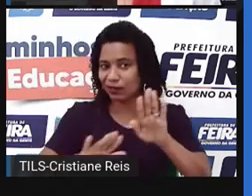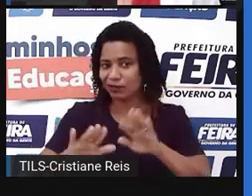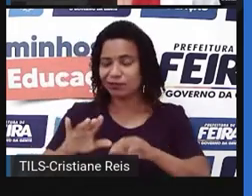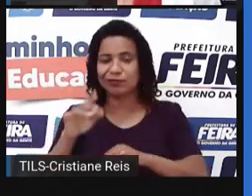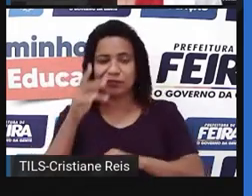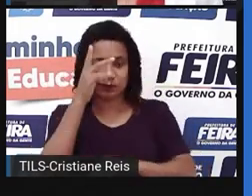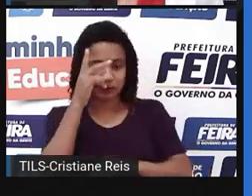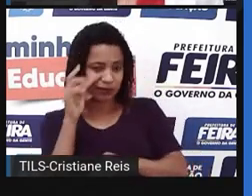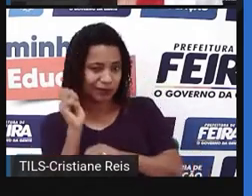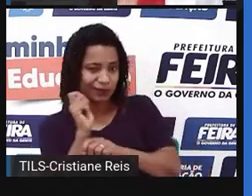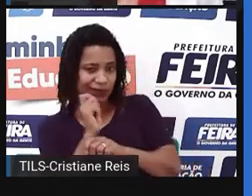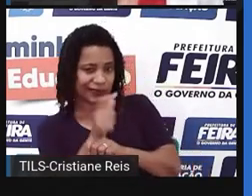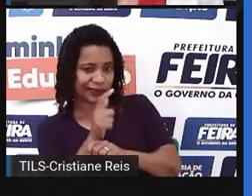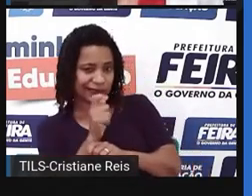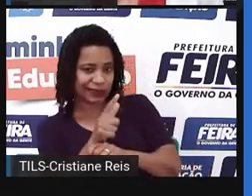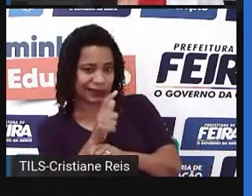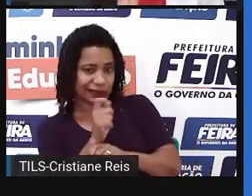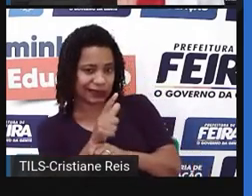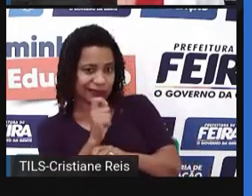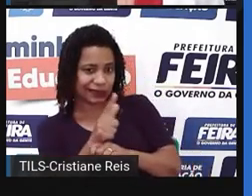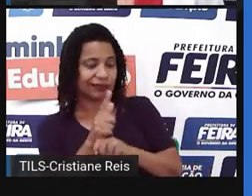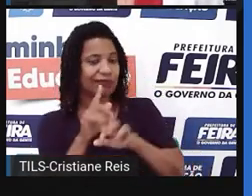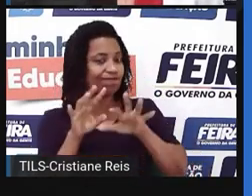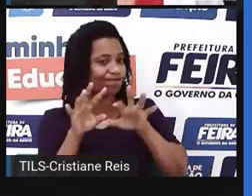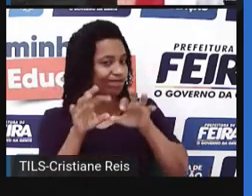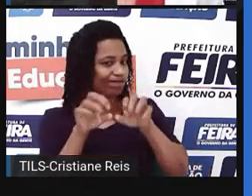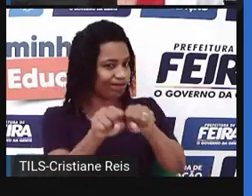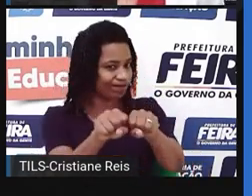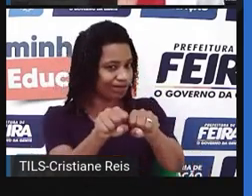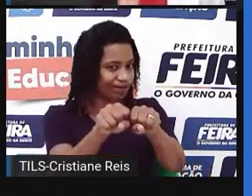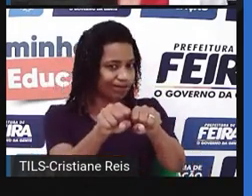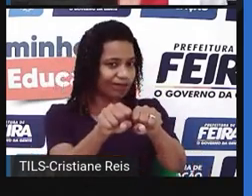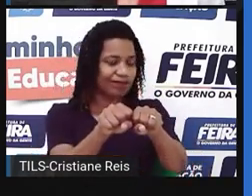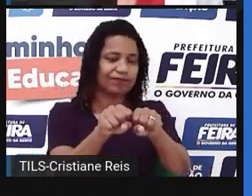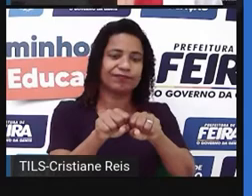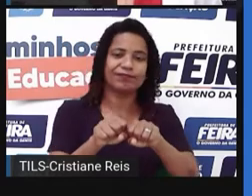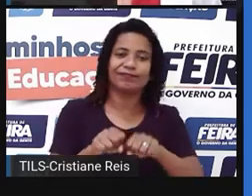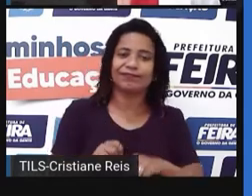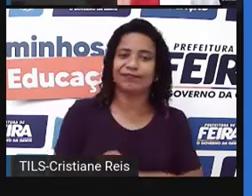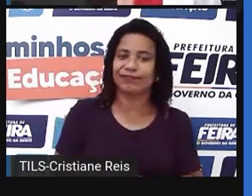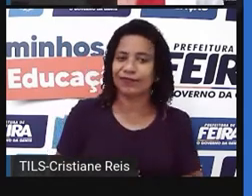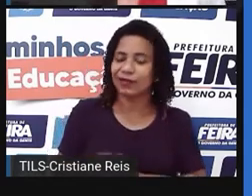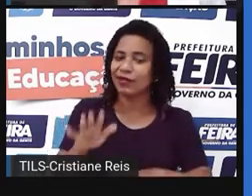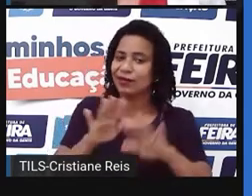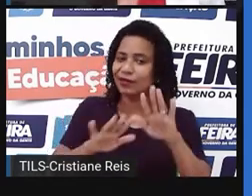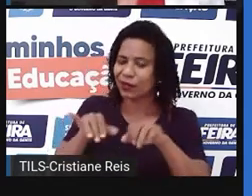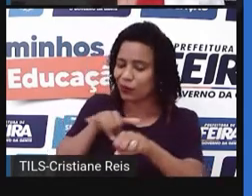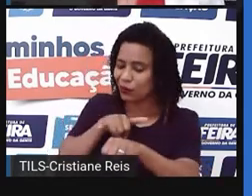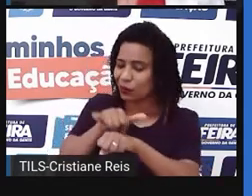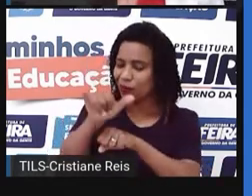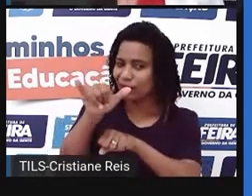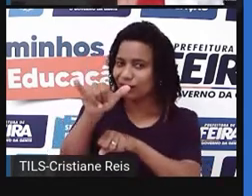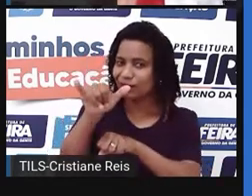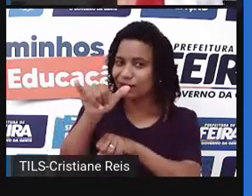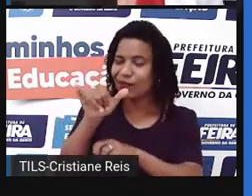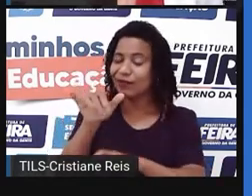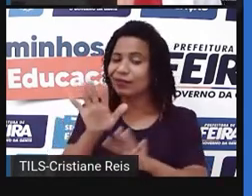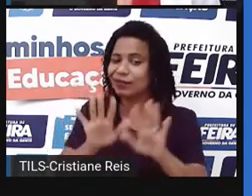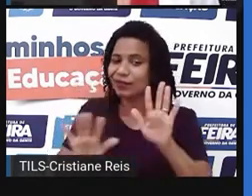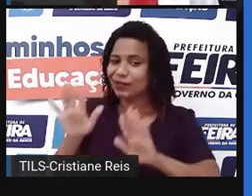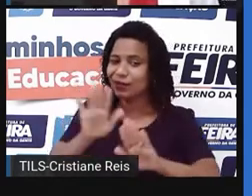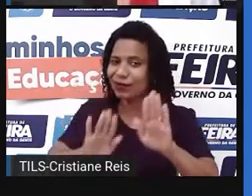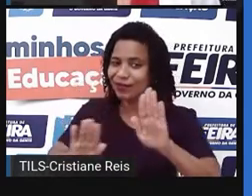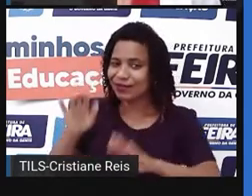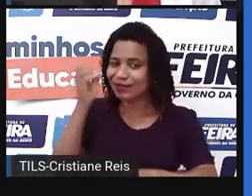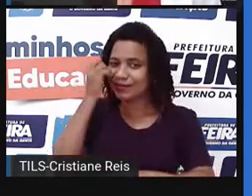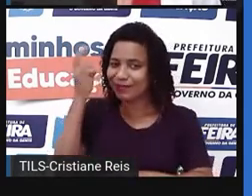sempre à espreita na água. Eles vão tentar te enganar. Mas eu tenho certeza que você não vai se